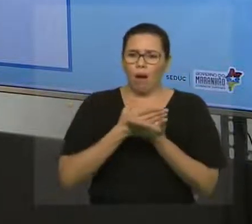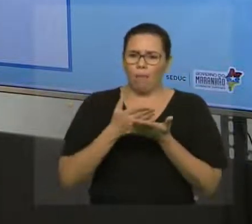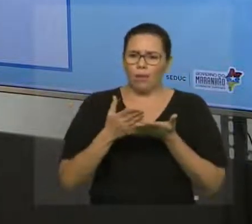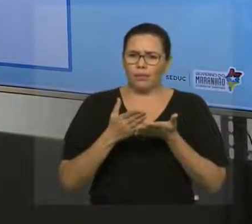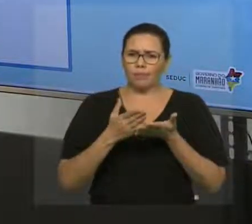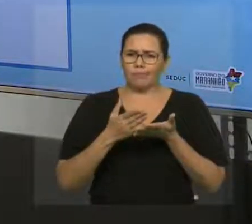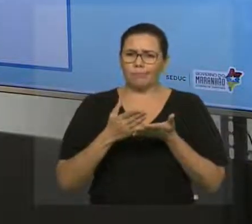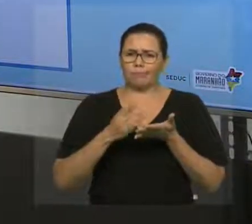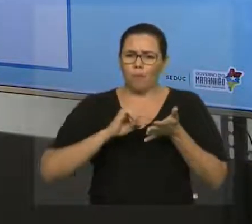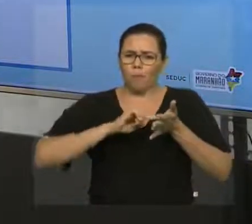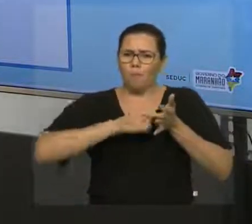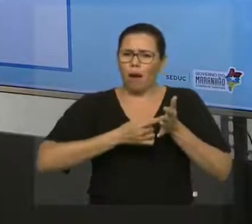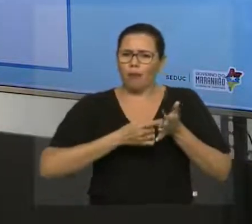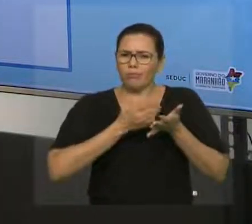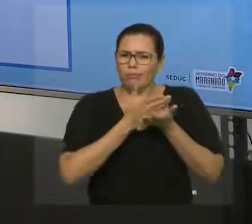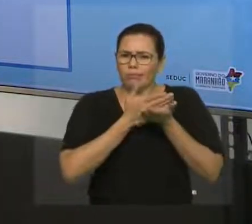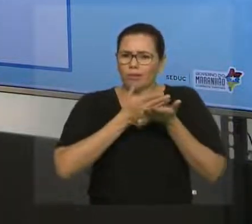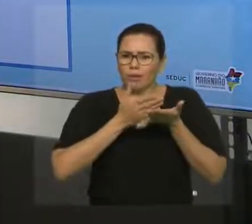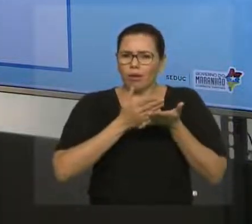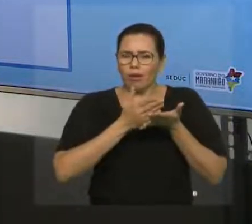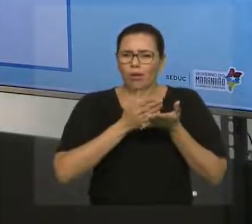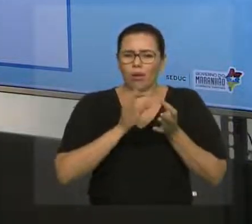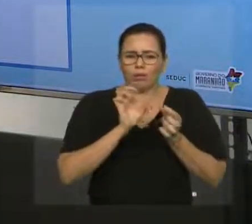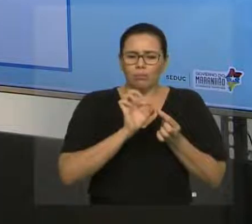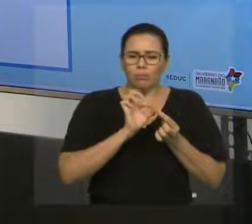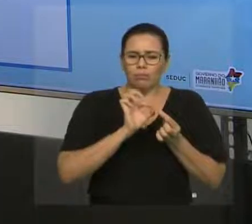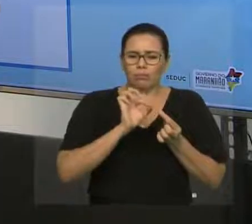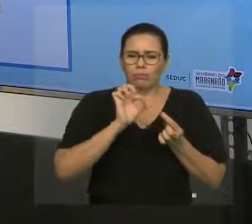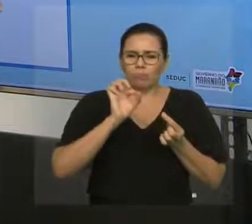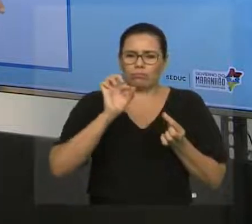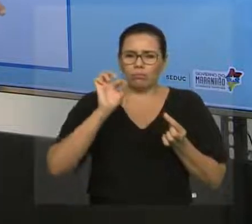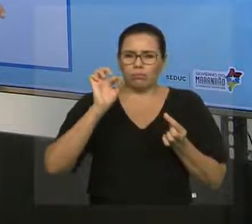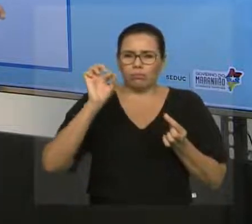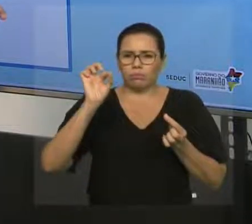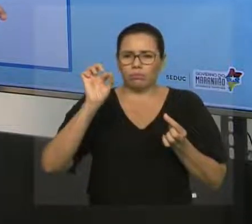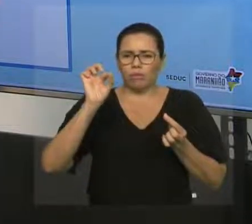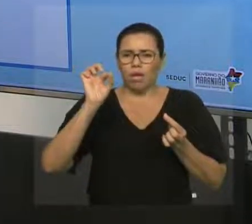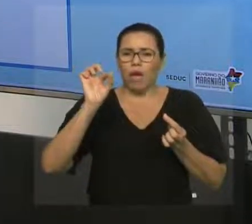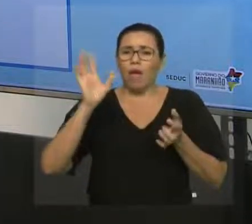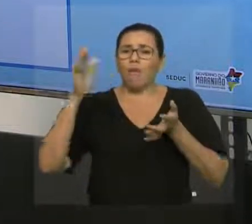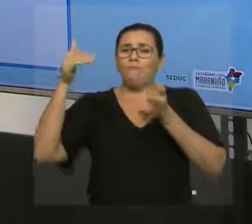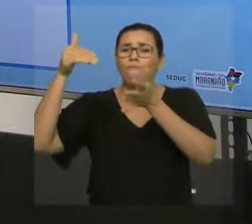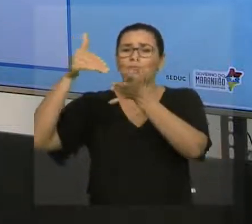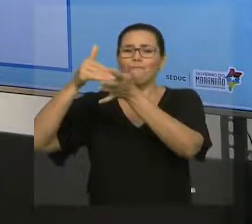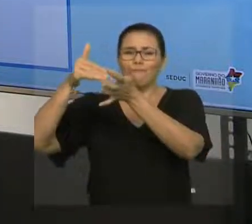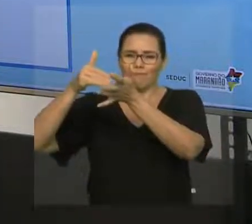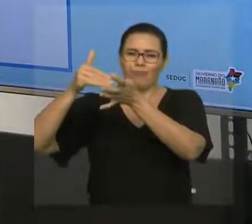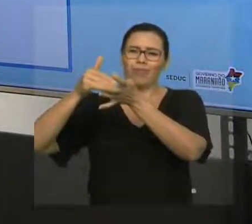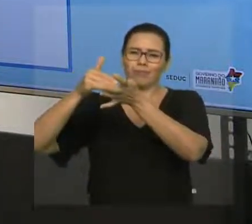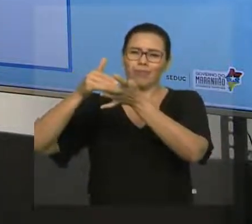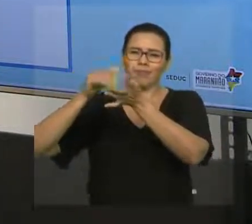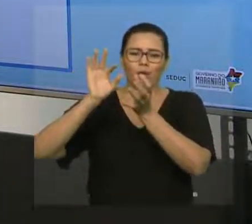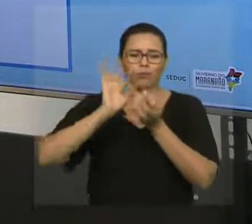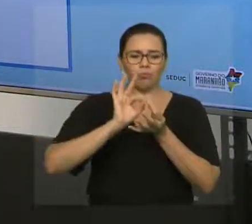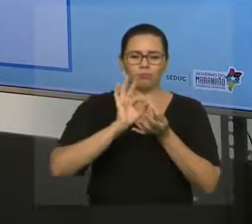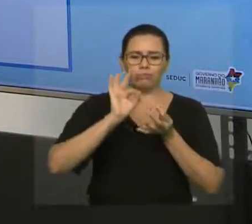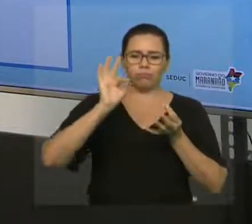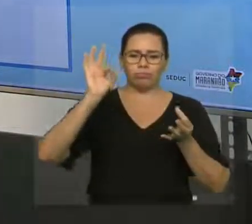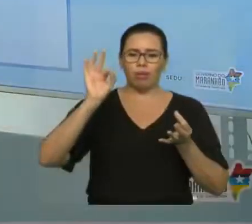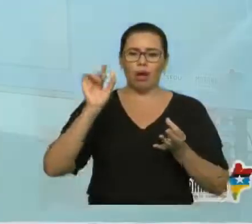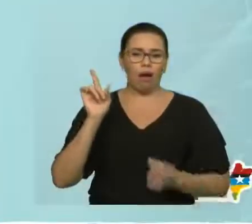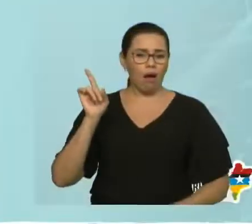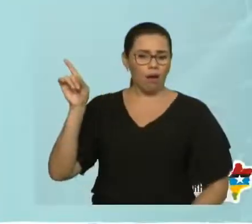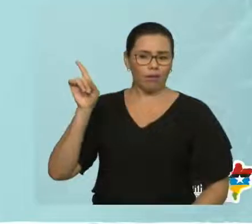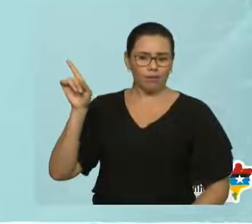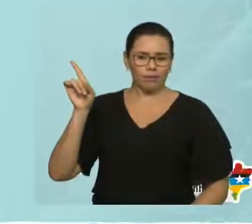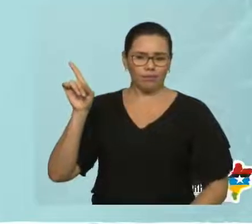o ponto de onde ele está saindo, e a extremidade, que é o ponto de ele está chegando. E aí, eu represento. Por exemplo, aqui é o vetor que